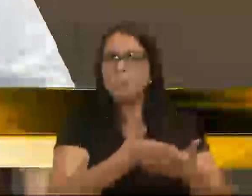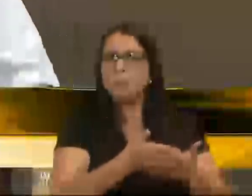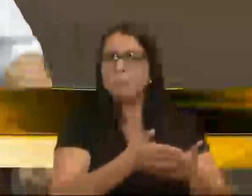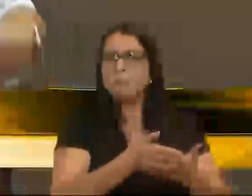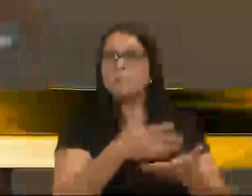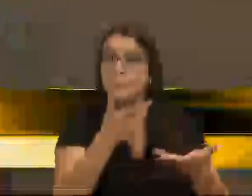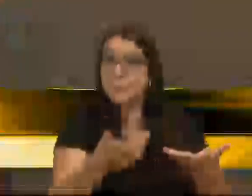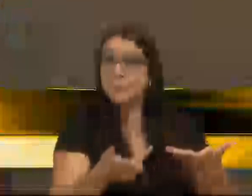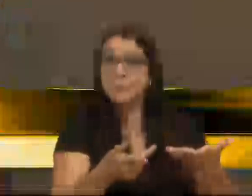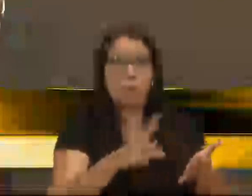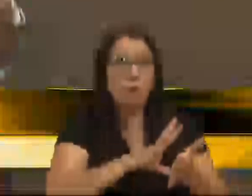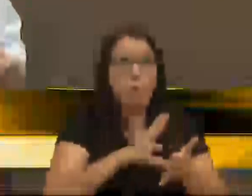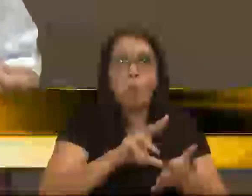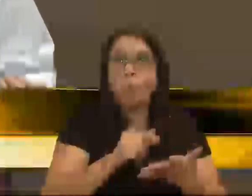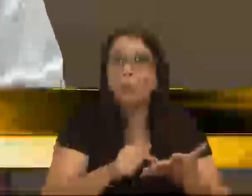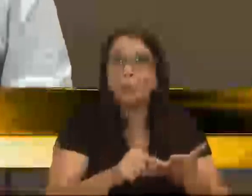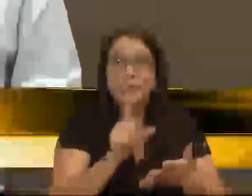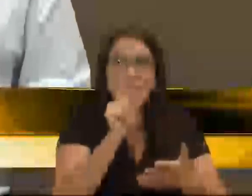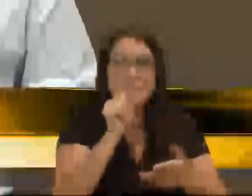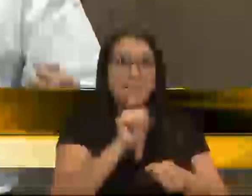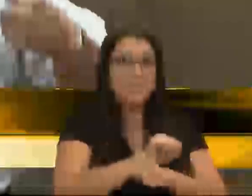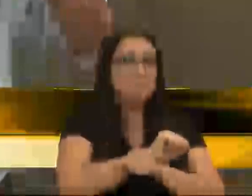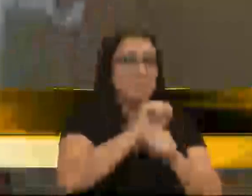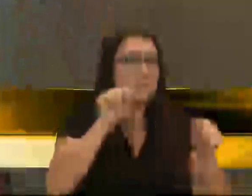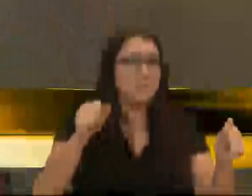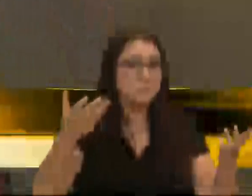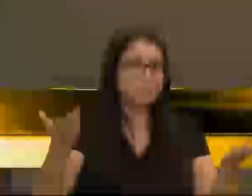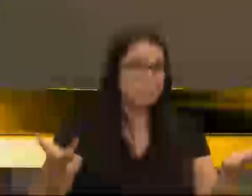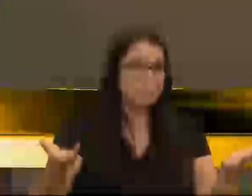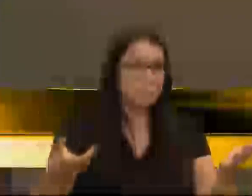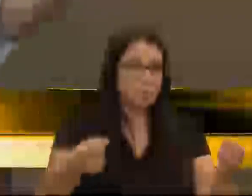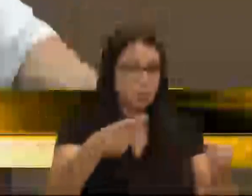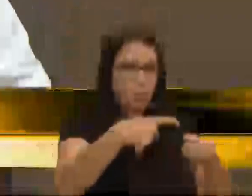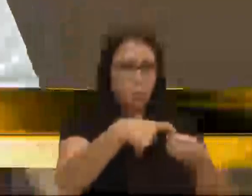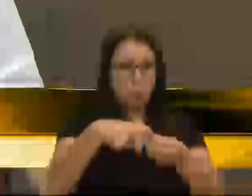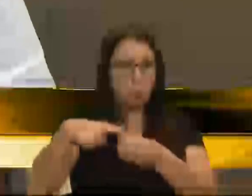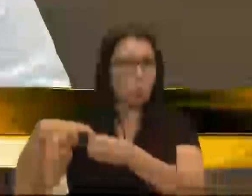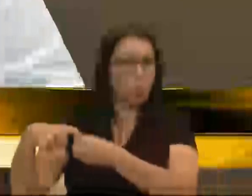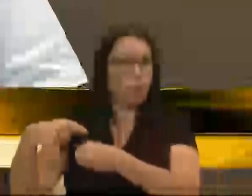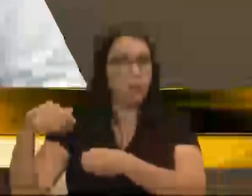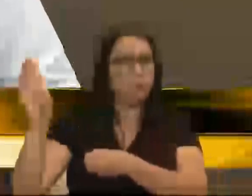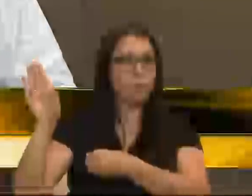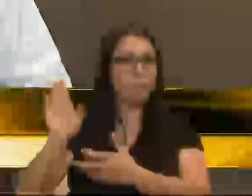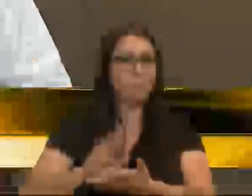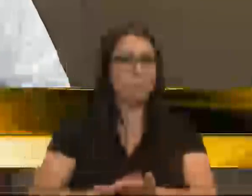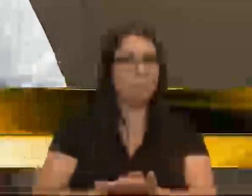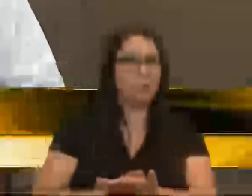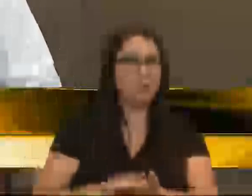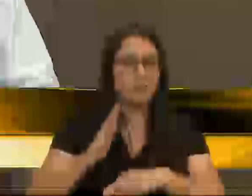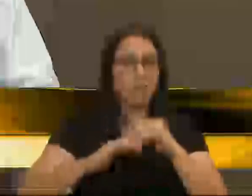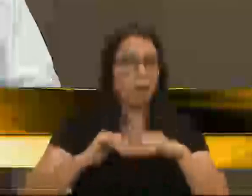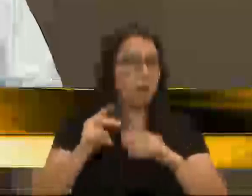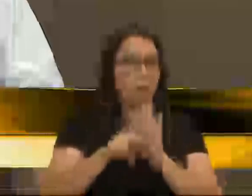Então, foi roubado, às 10 horas da manhã, chegou lá um guincho e levou o container embora da obra.